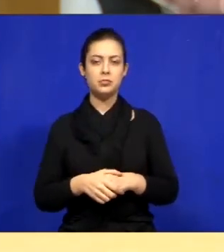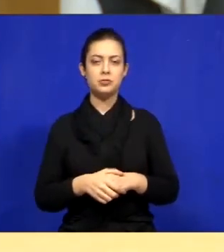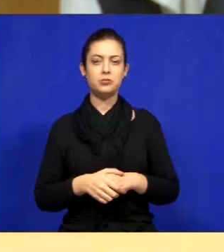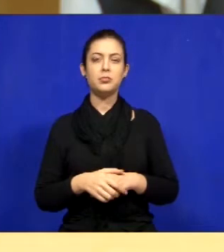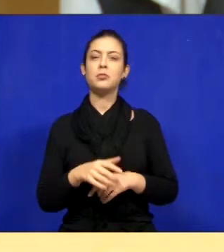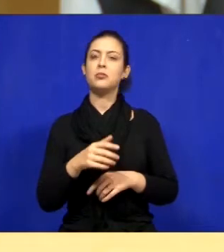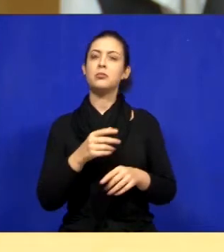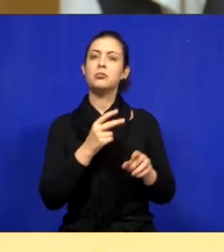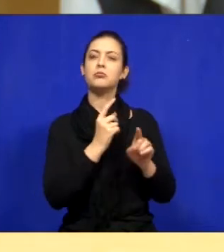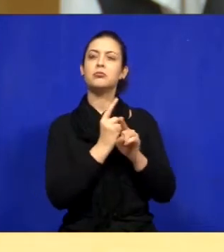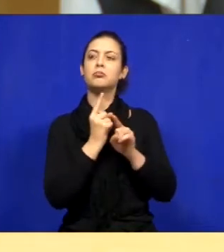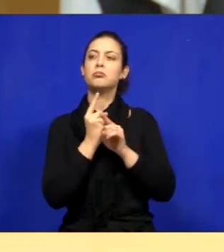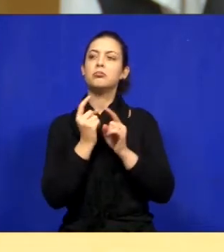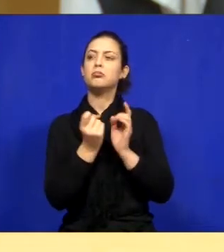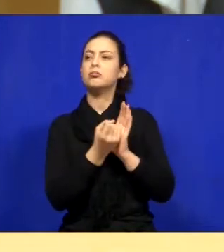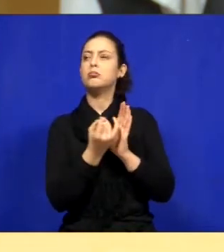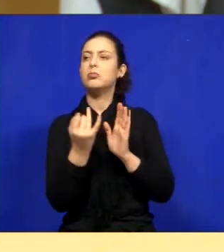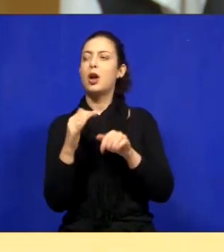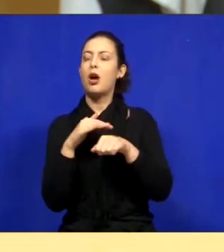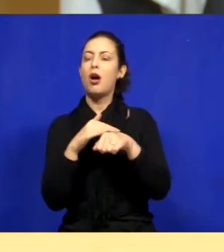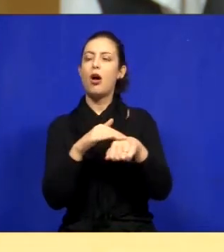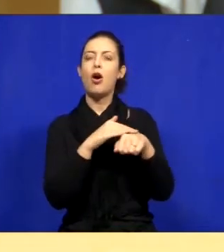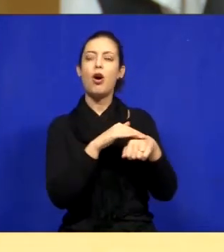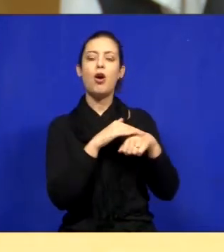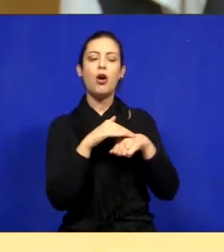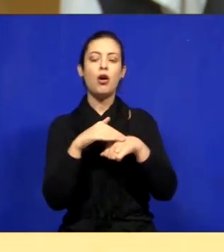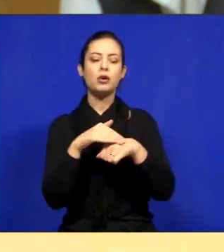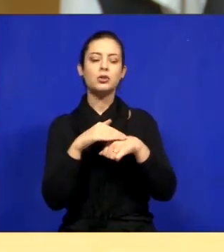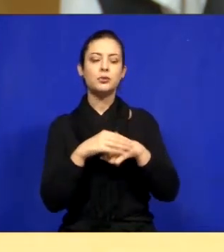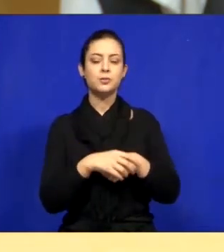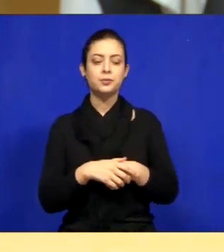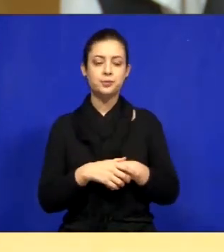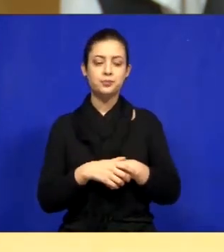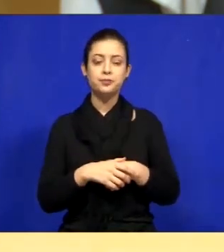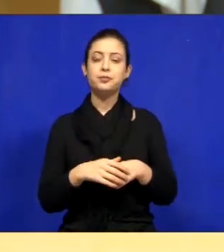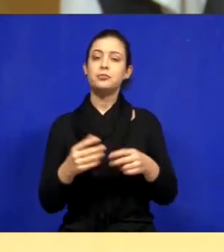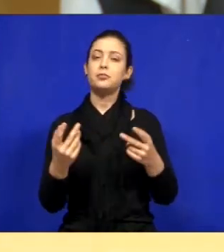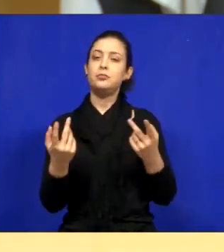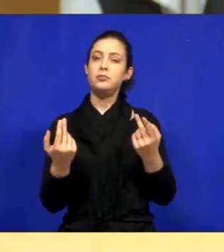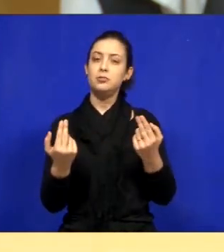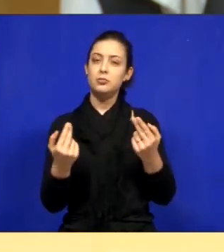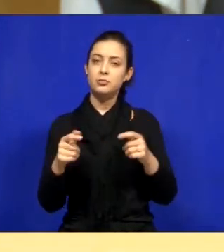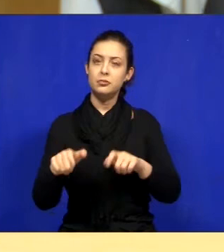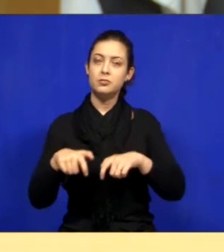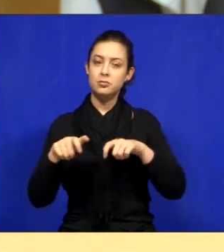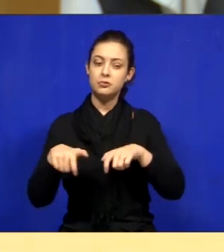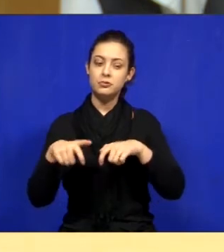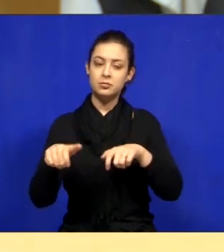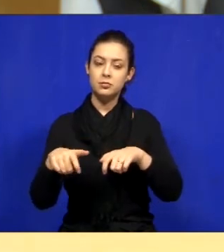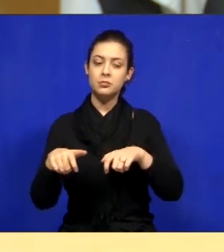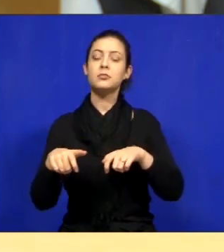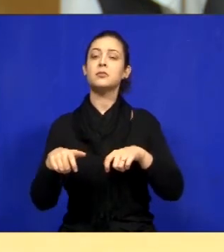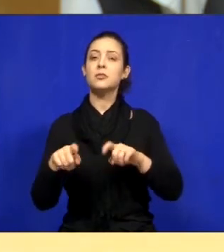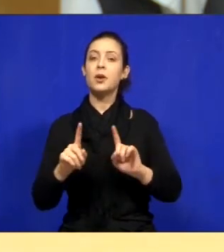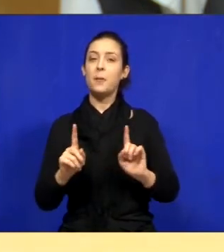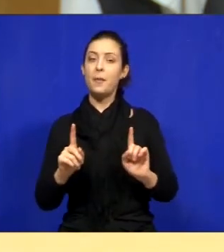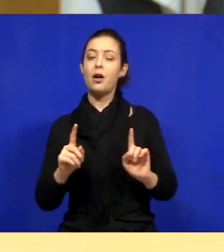encontrei com muita gente e conversei muito e também na zona rural, mas eu fui